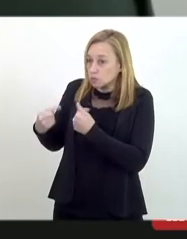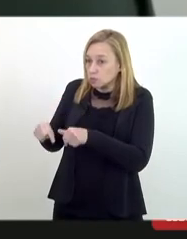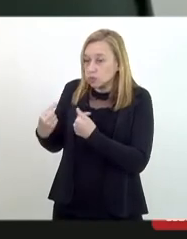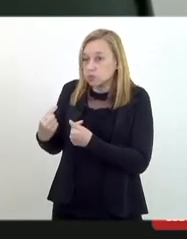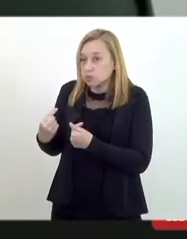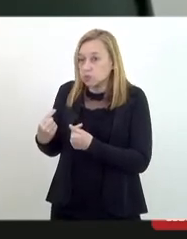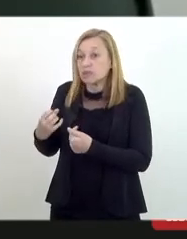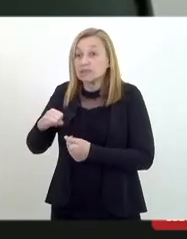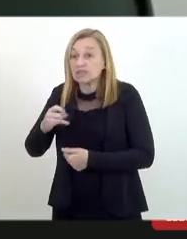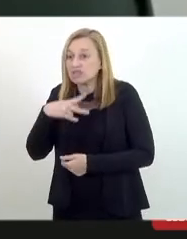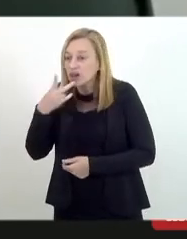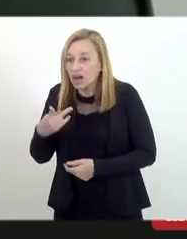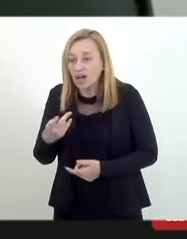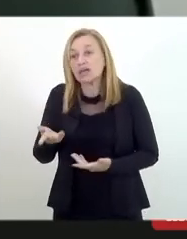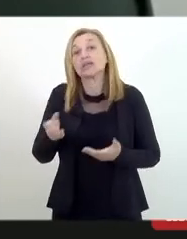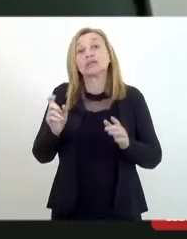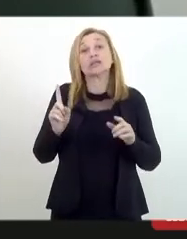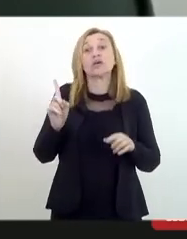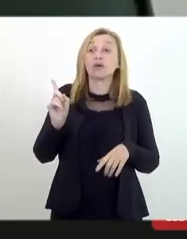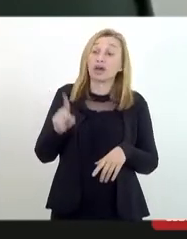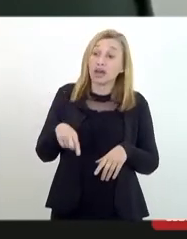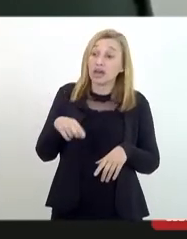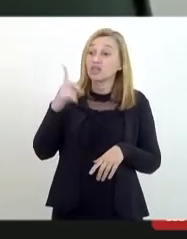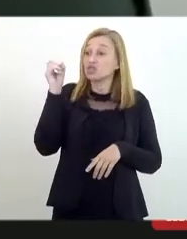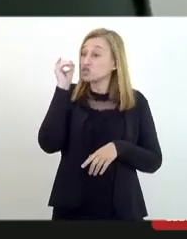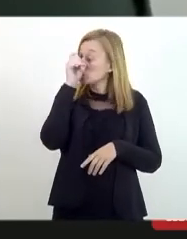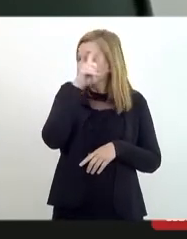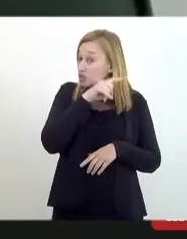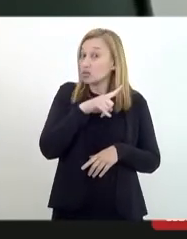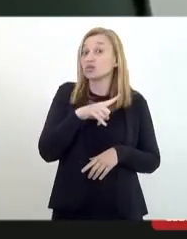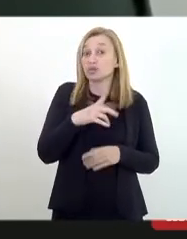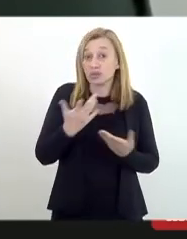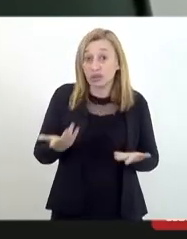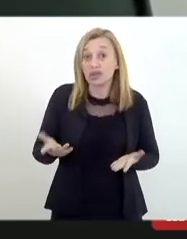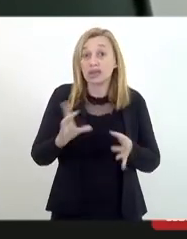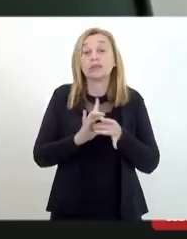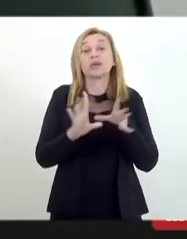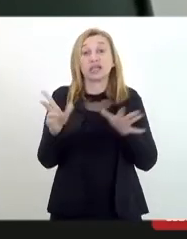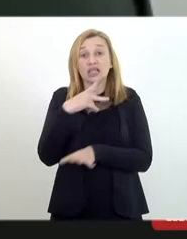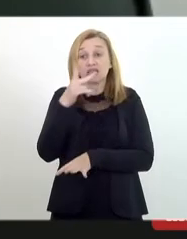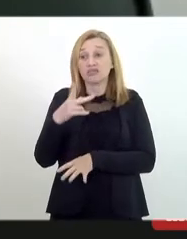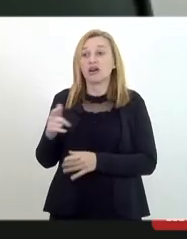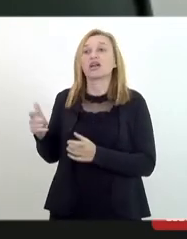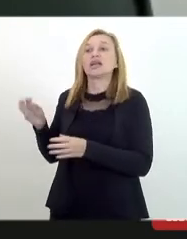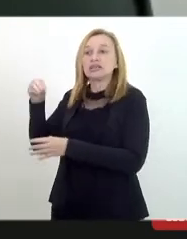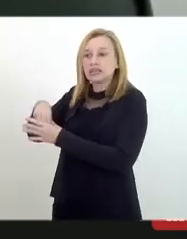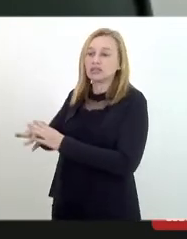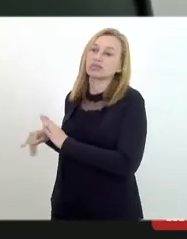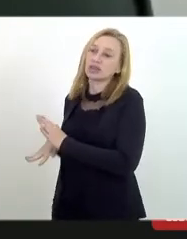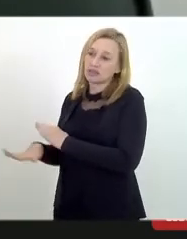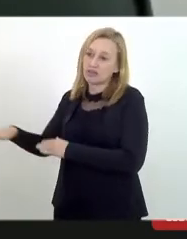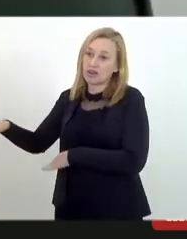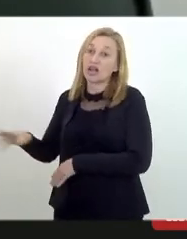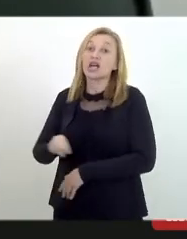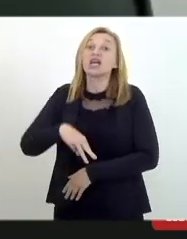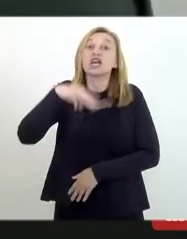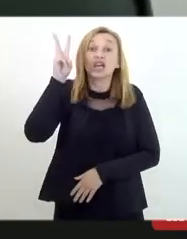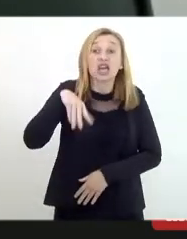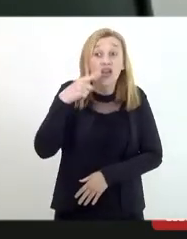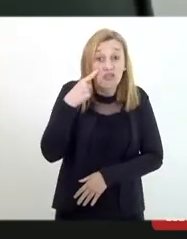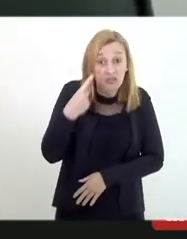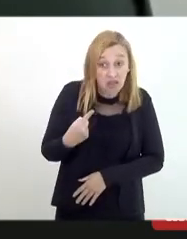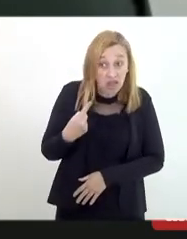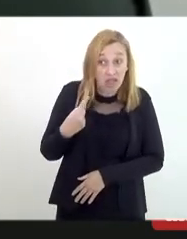é uma situação espada de dois gumes que a gente costuma falar, porque quem vem cometendo a maioria das vezes esses